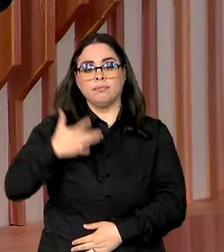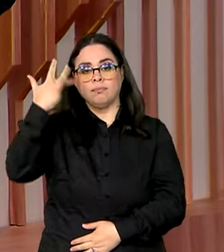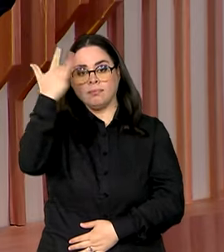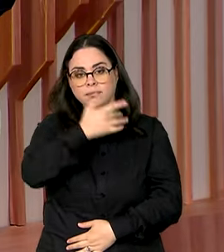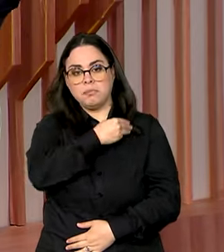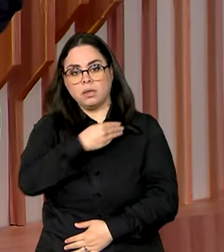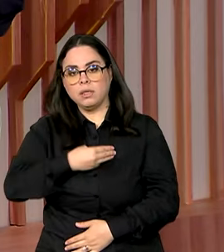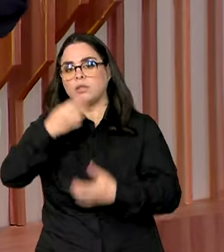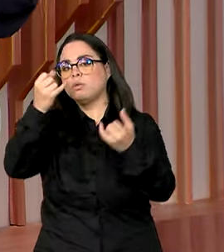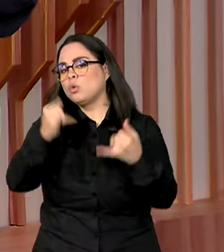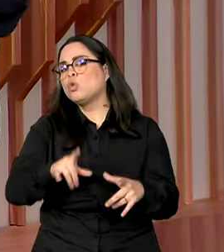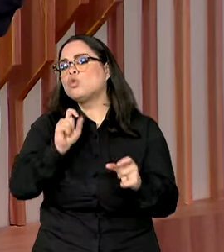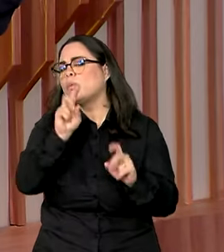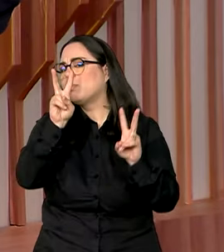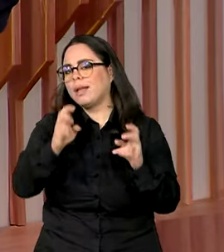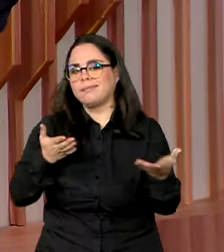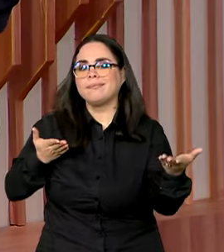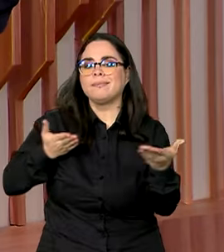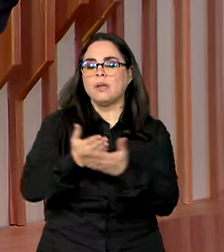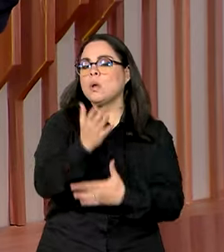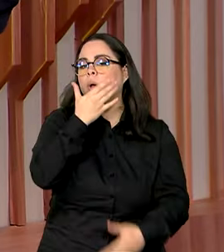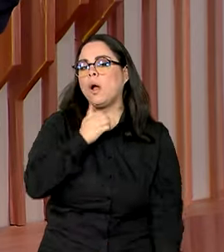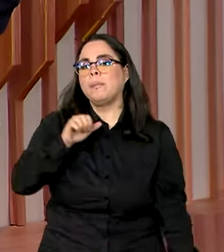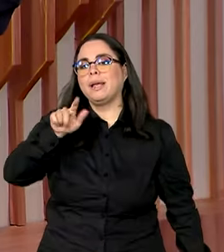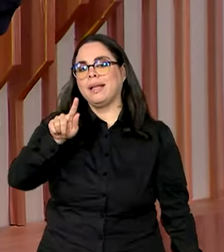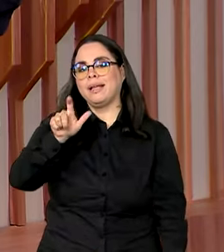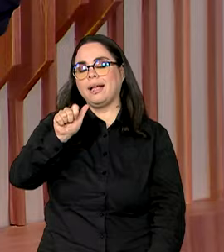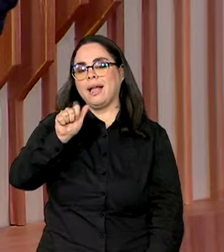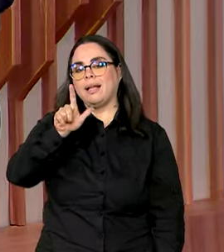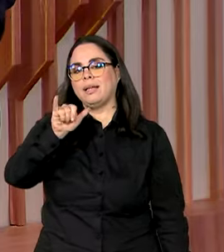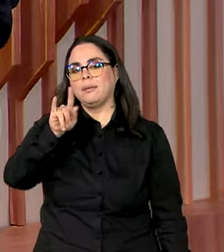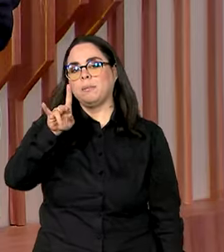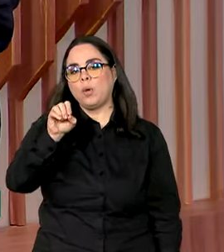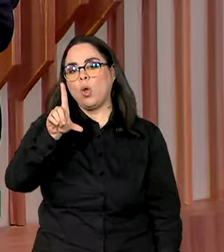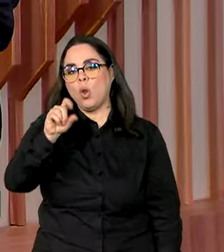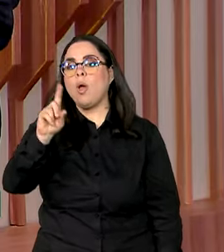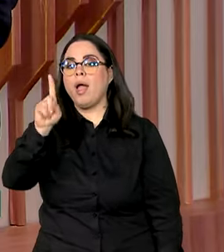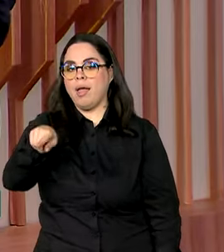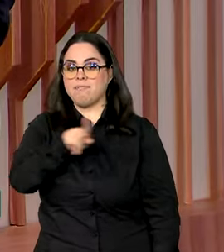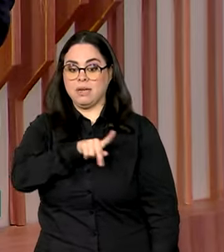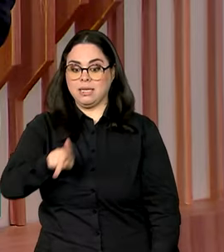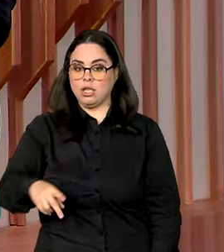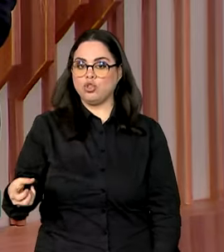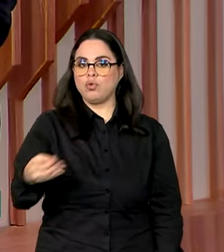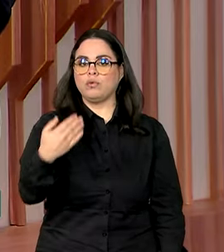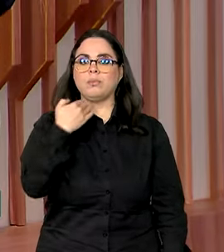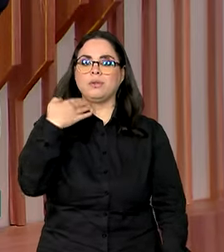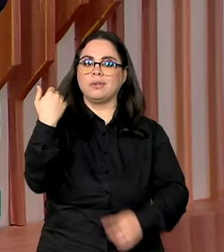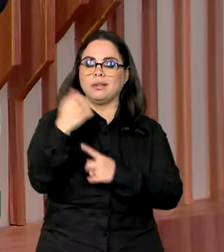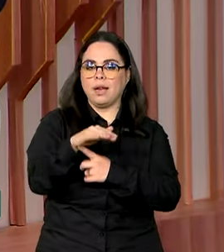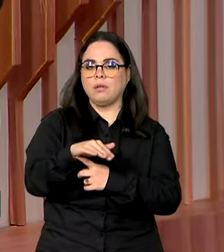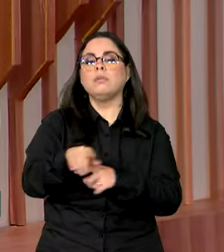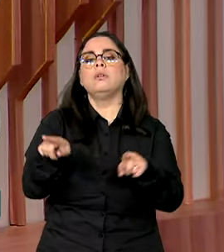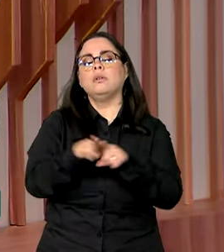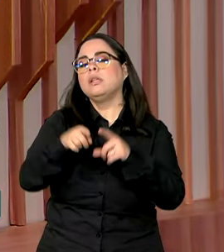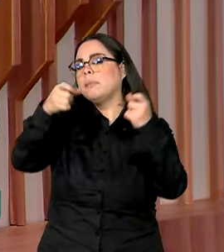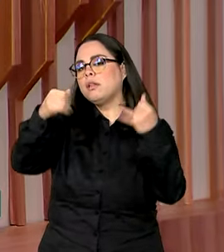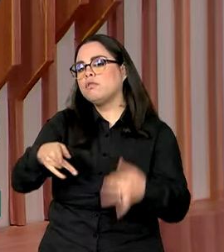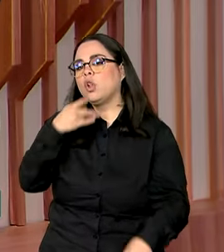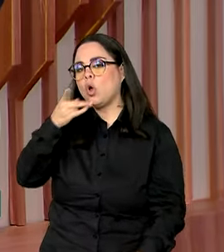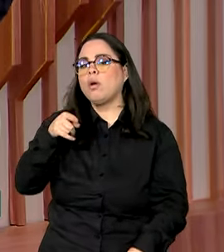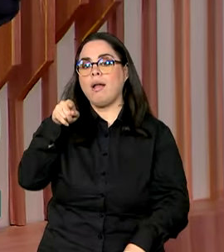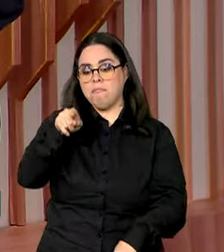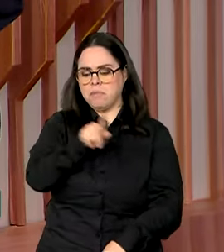Haddad falou ainda sobre a aprovação de Gabriel Galípolo como novo presidente do Banco Central. O ministro da Fazenda disse também que o futuro